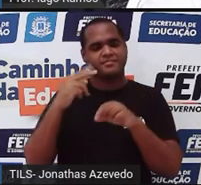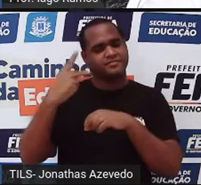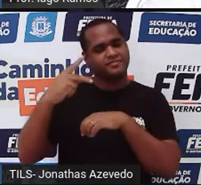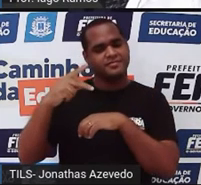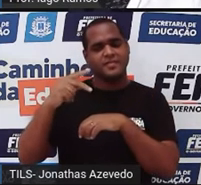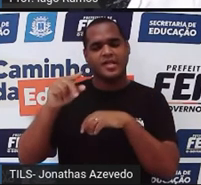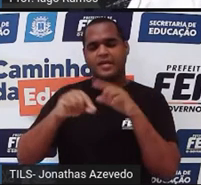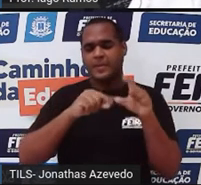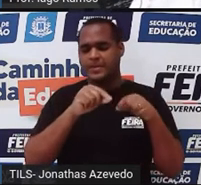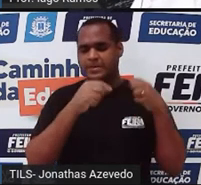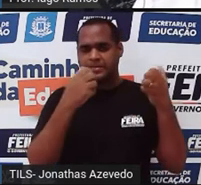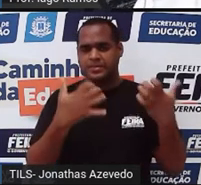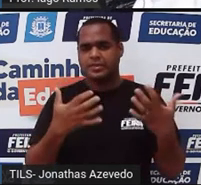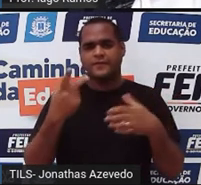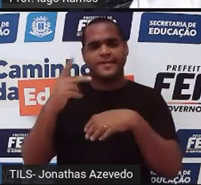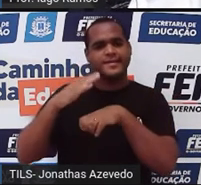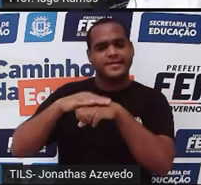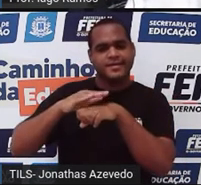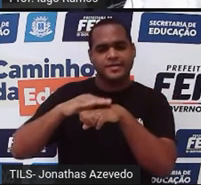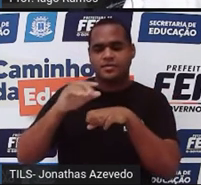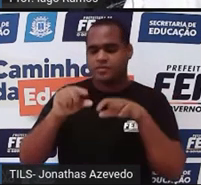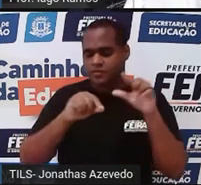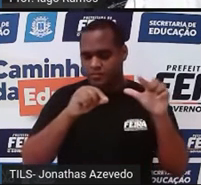você tem para escolher